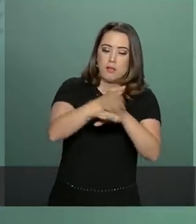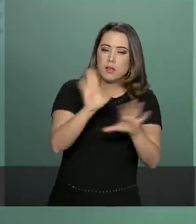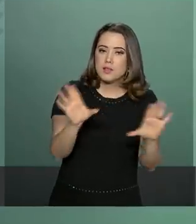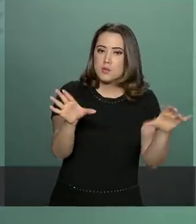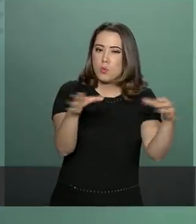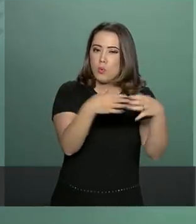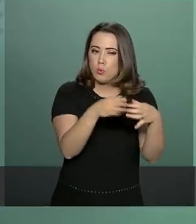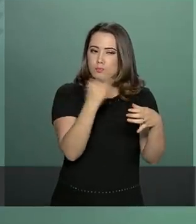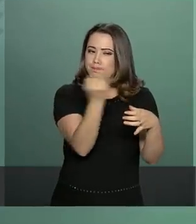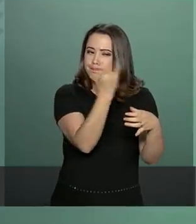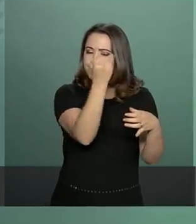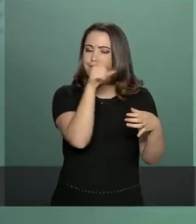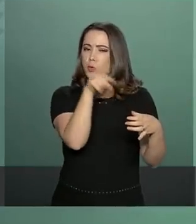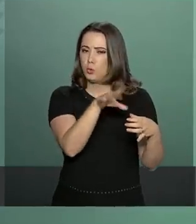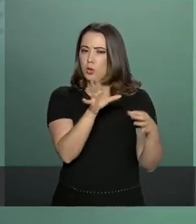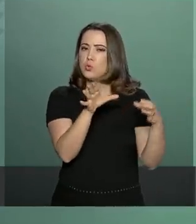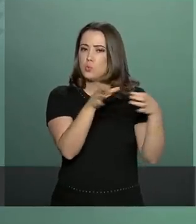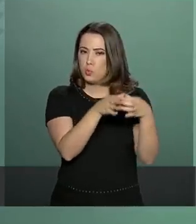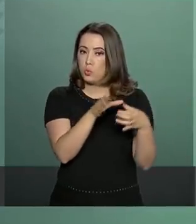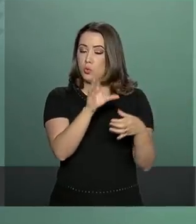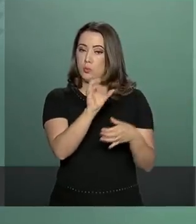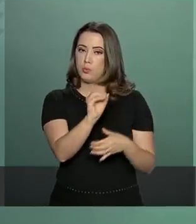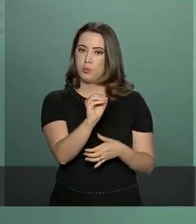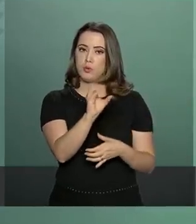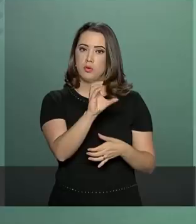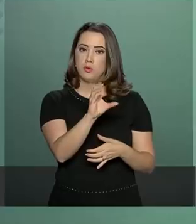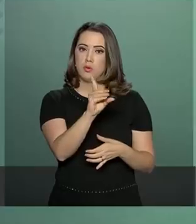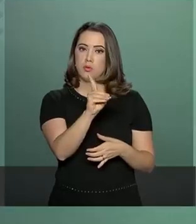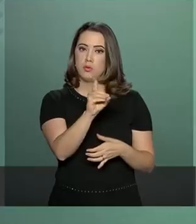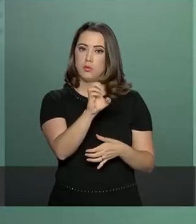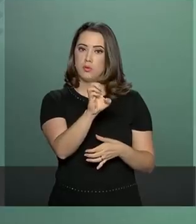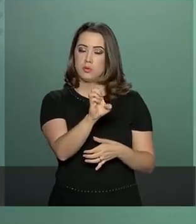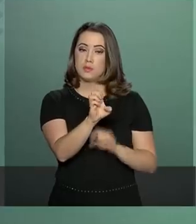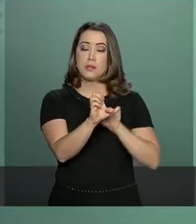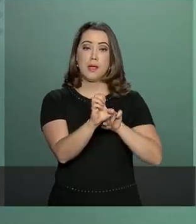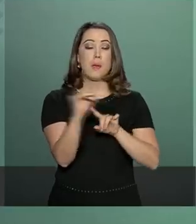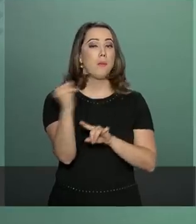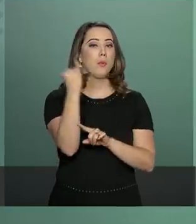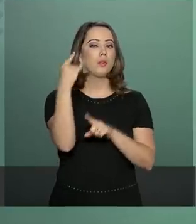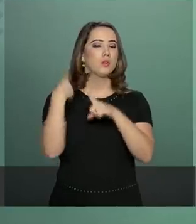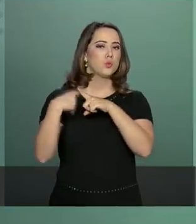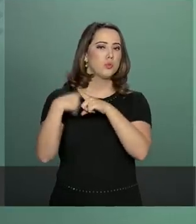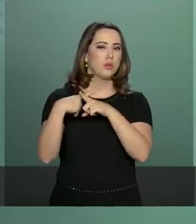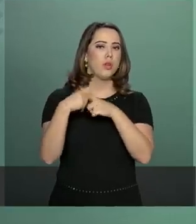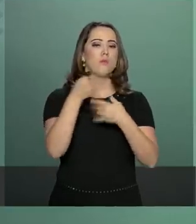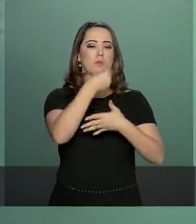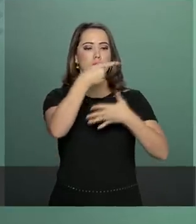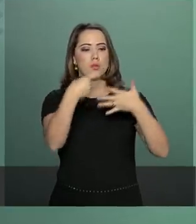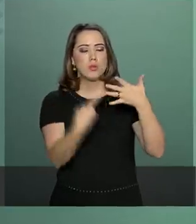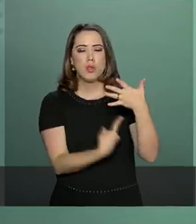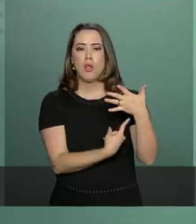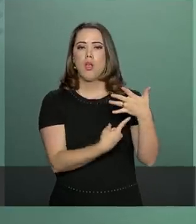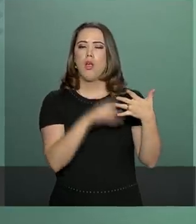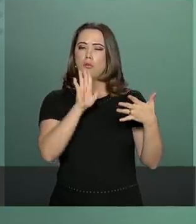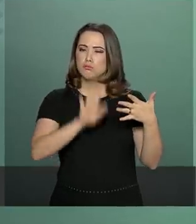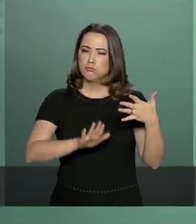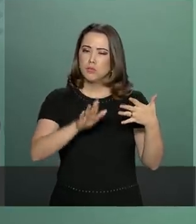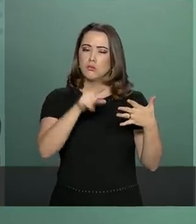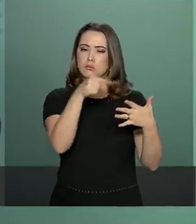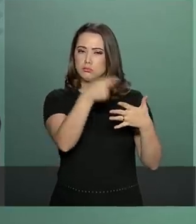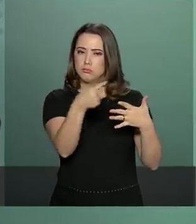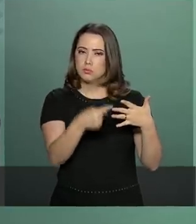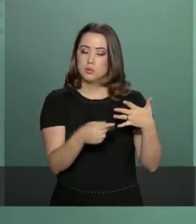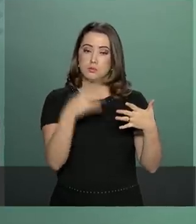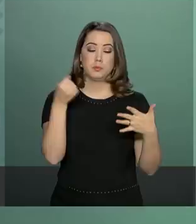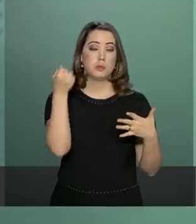pontos positivos que eu vou elencá-los, alguns, na verdade, vou elencá-los agora.